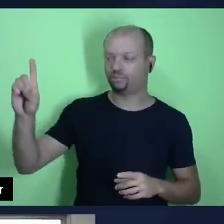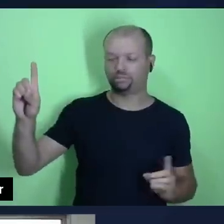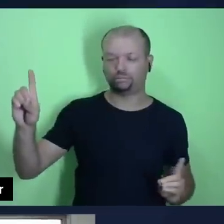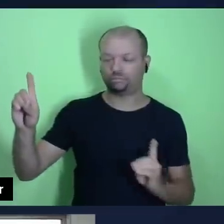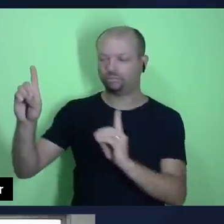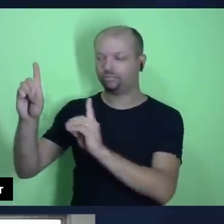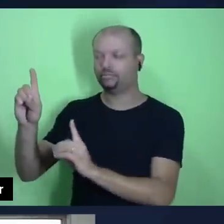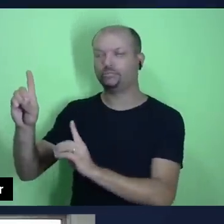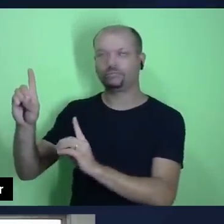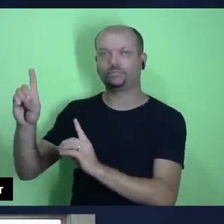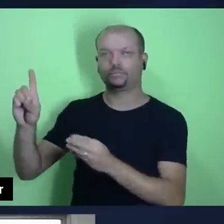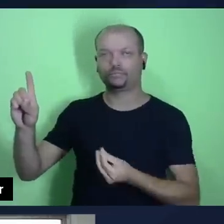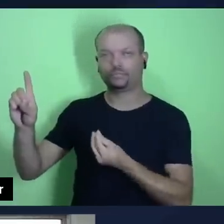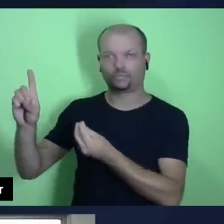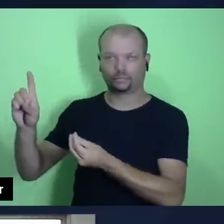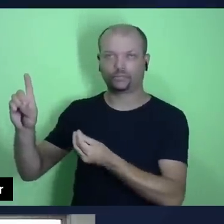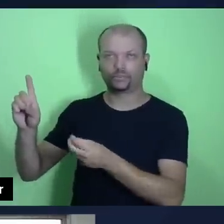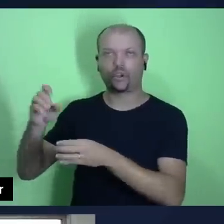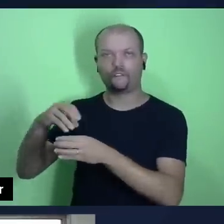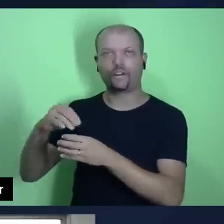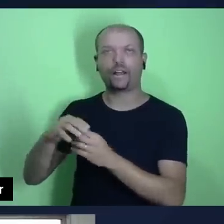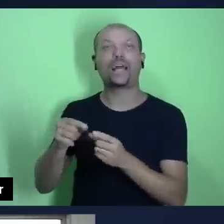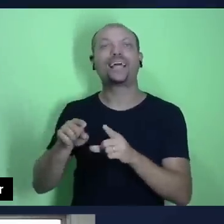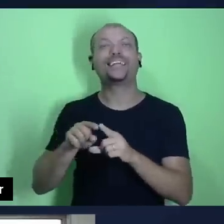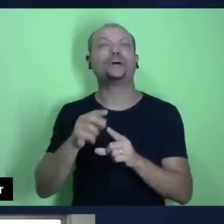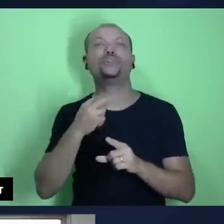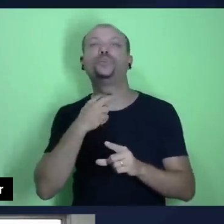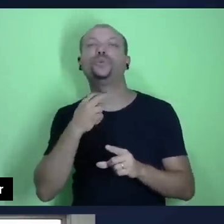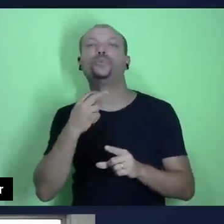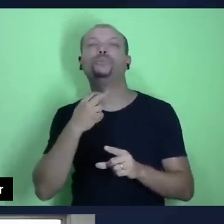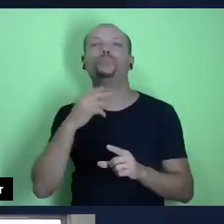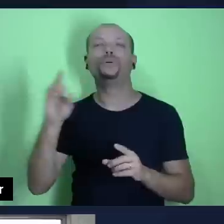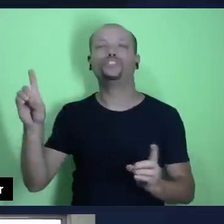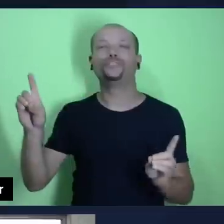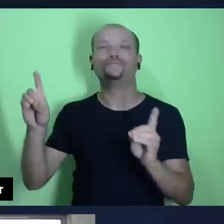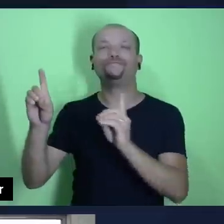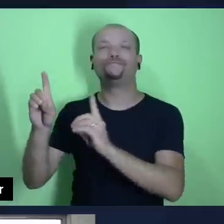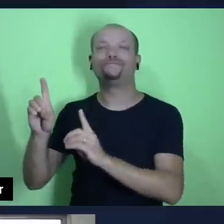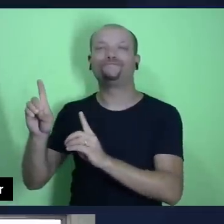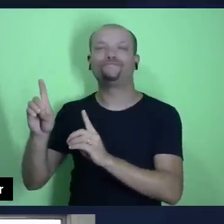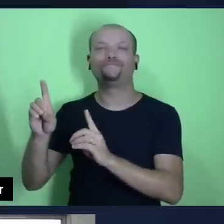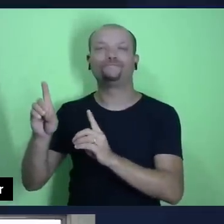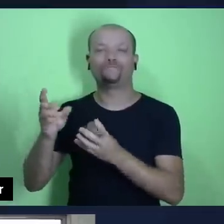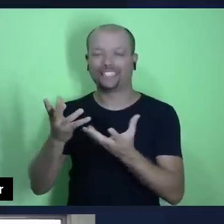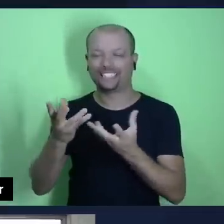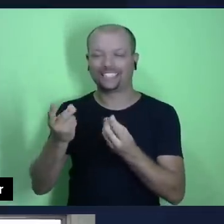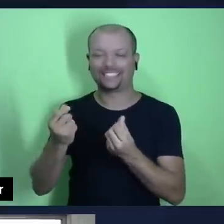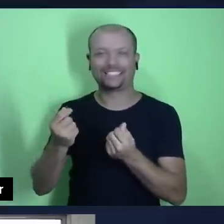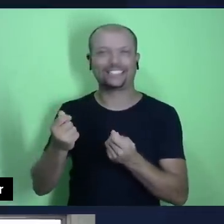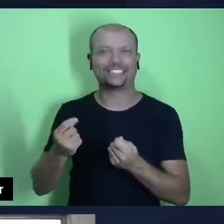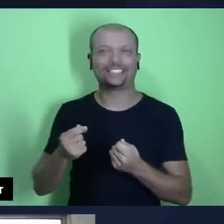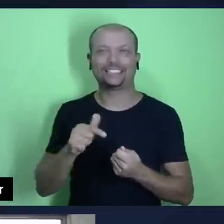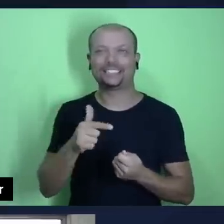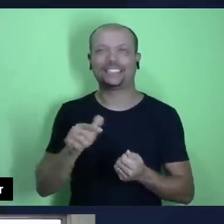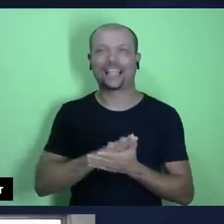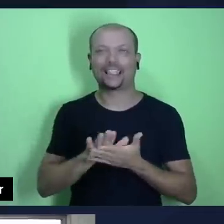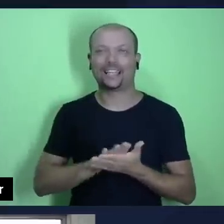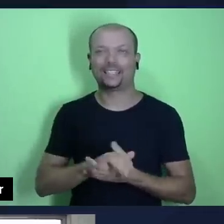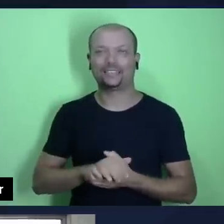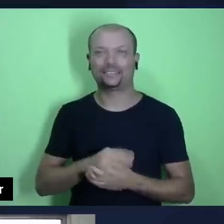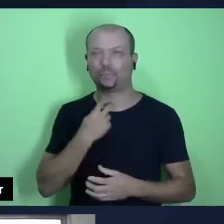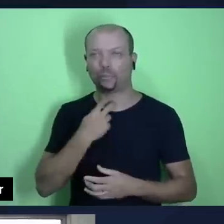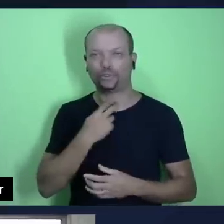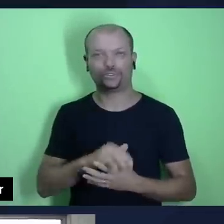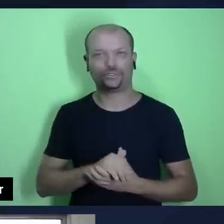aqui vem um segundo princípio, ela não poderia comparecer de mãos vazias. Isso aqui, pra mim, é